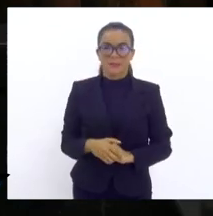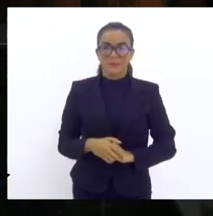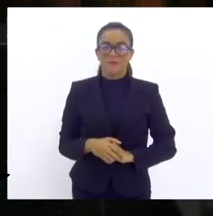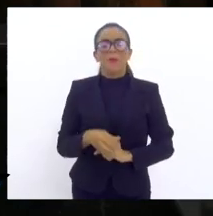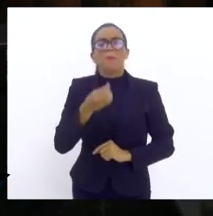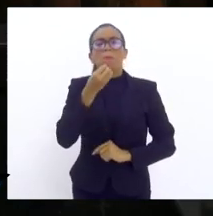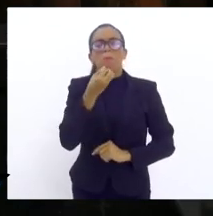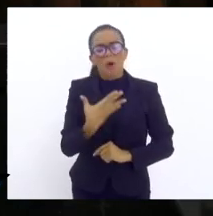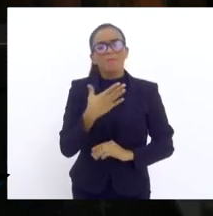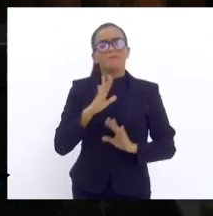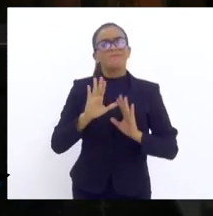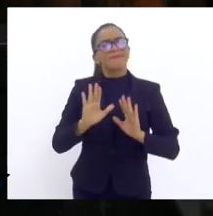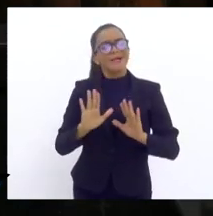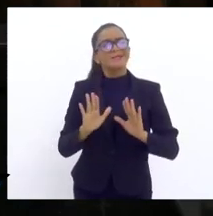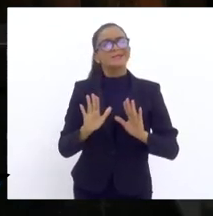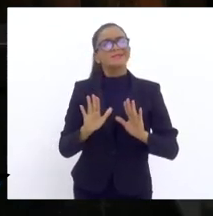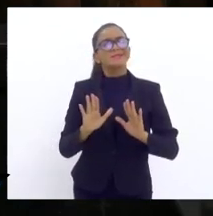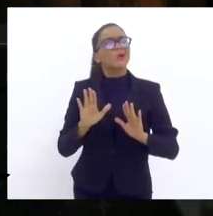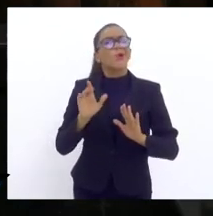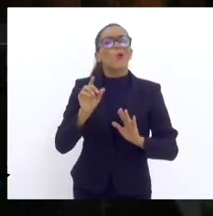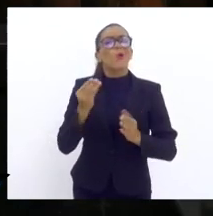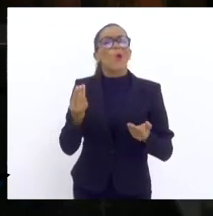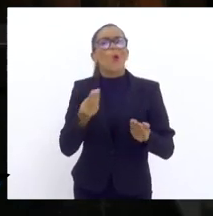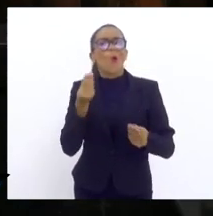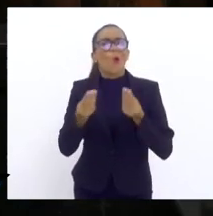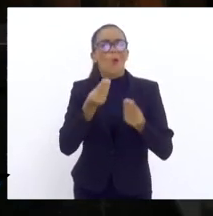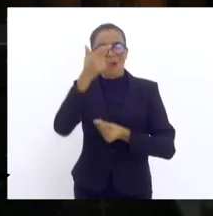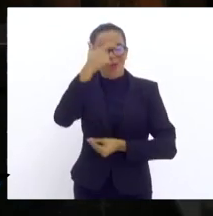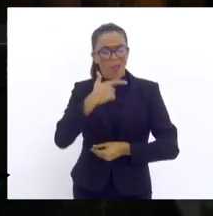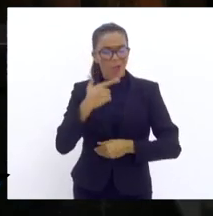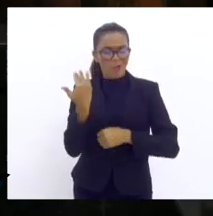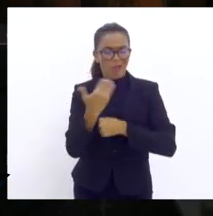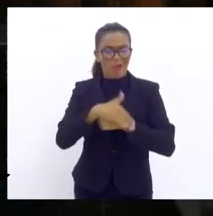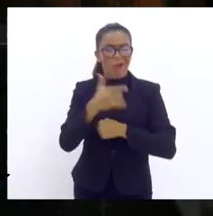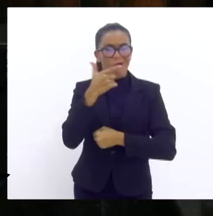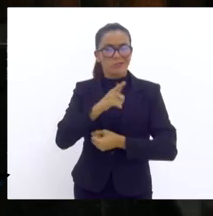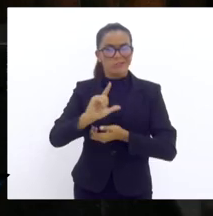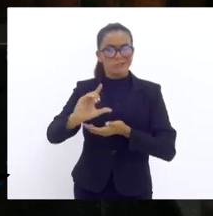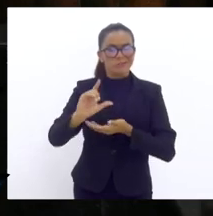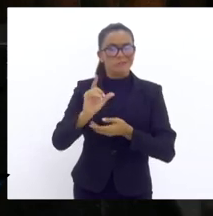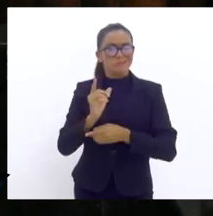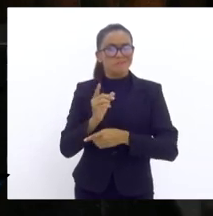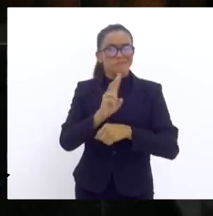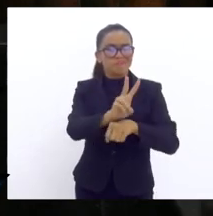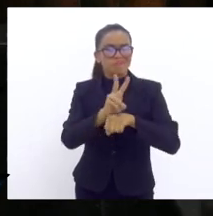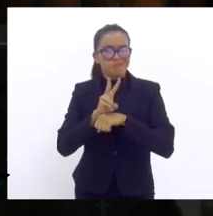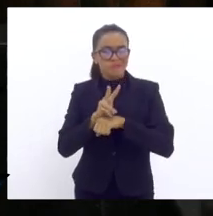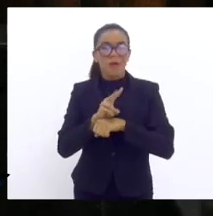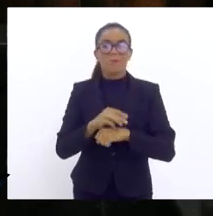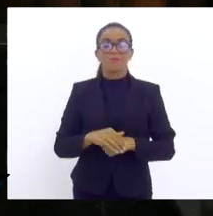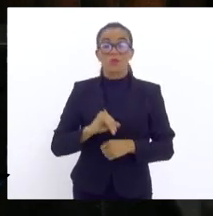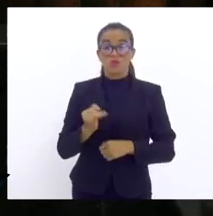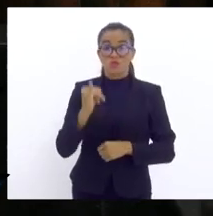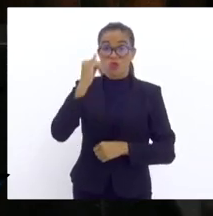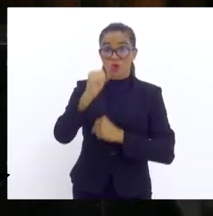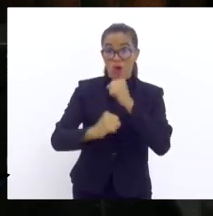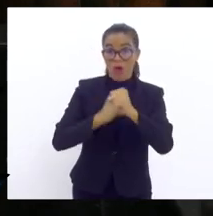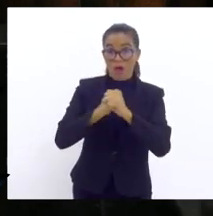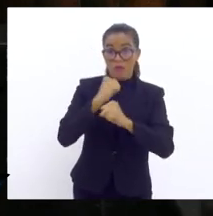quais são as condições para esse financiamento? juro anual, 3%